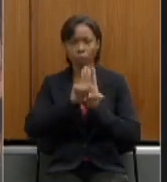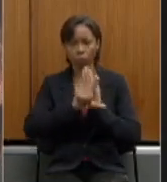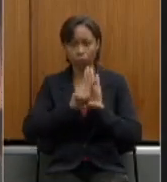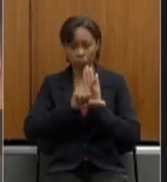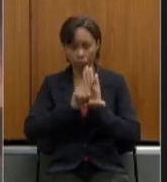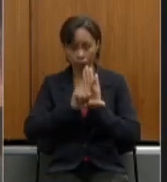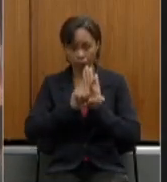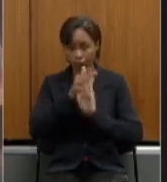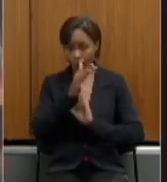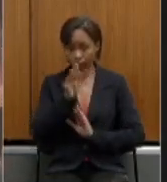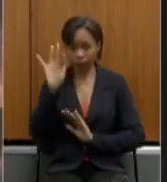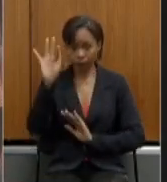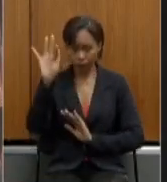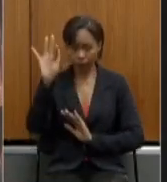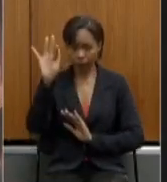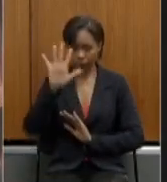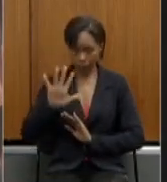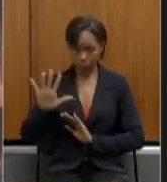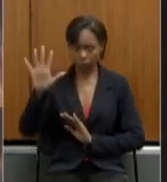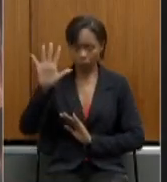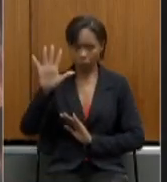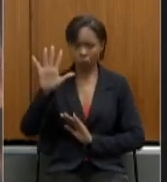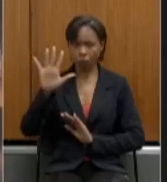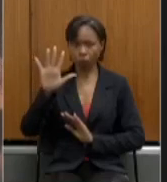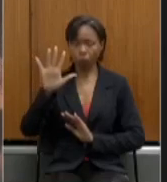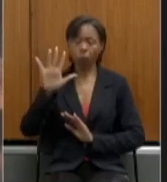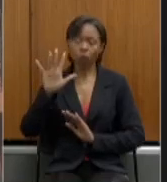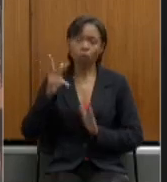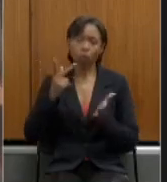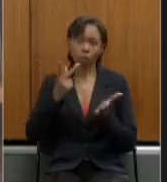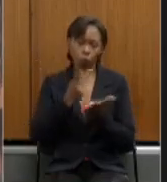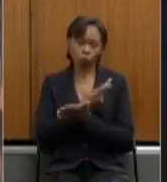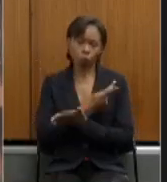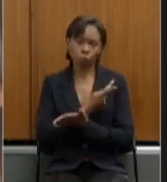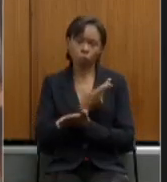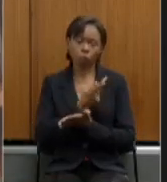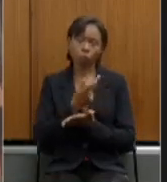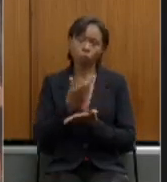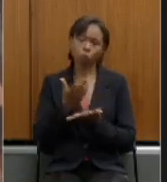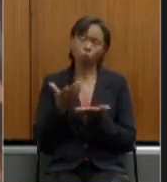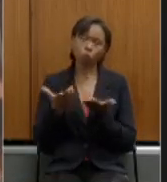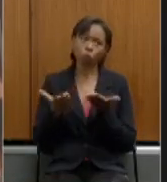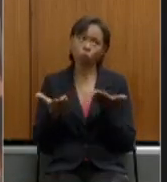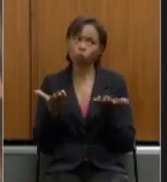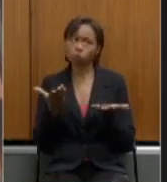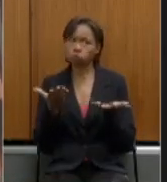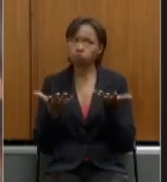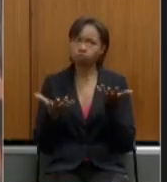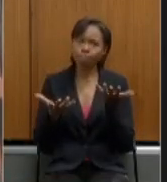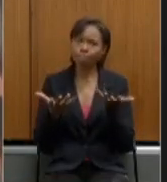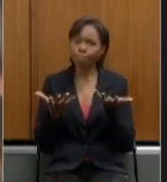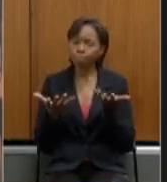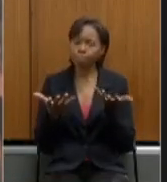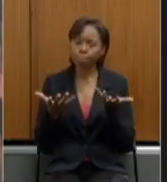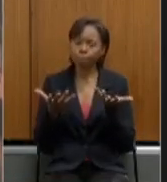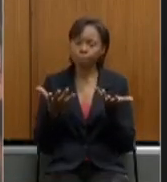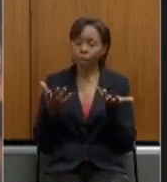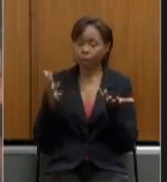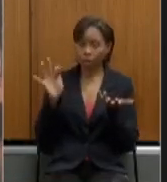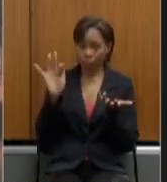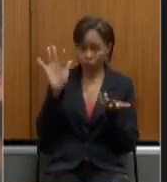em que houve a previsão de ter a união